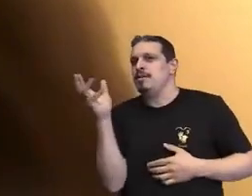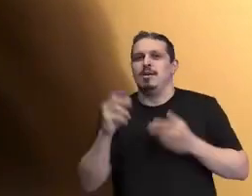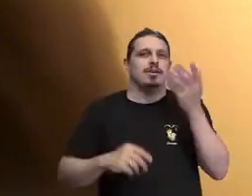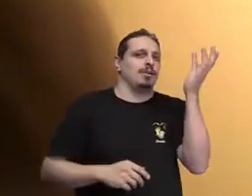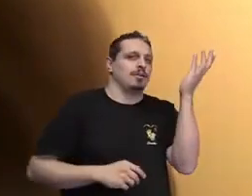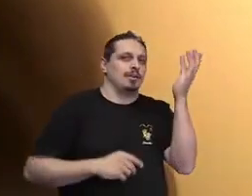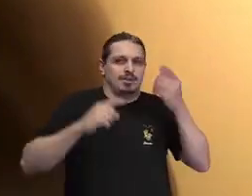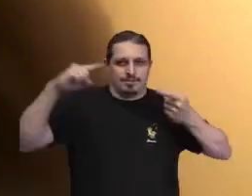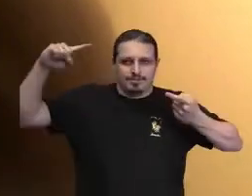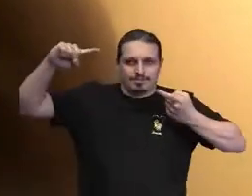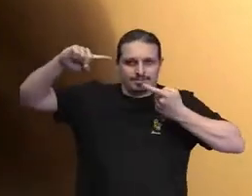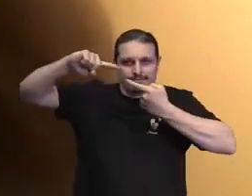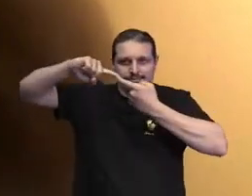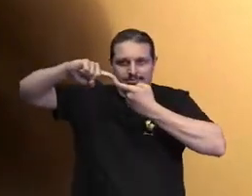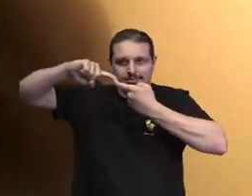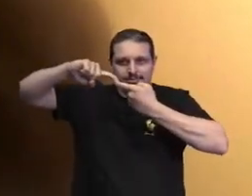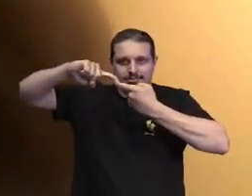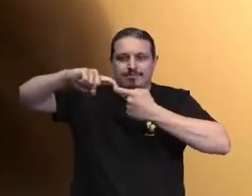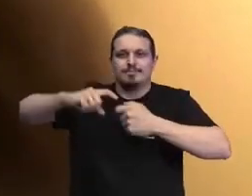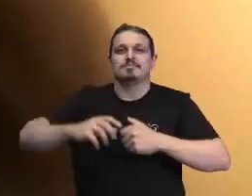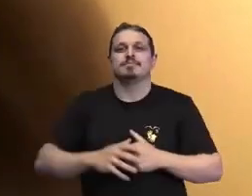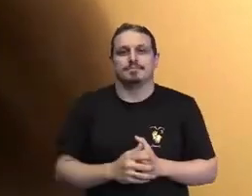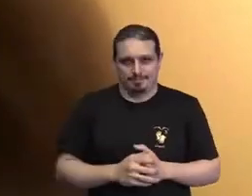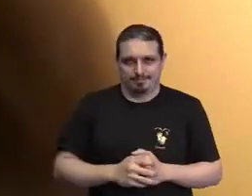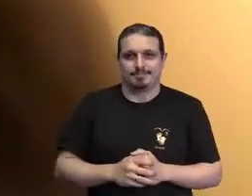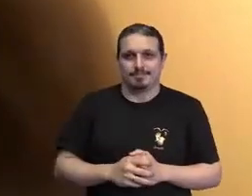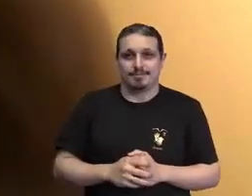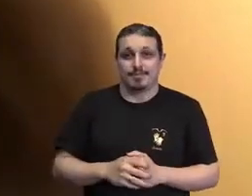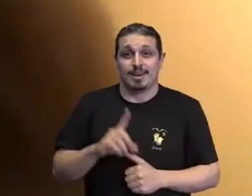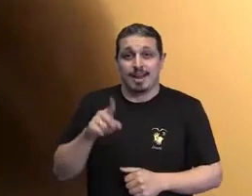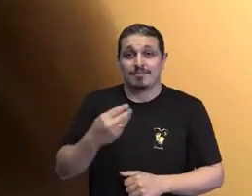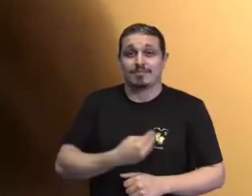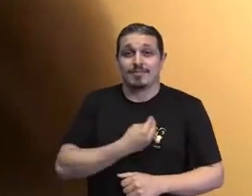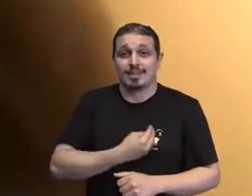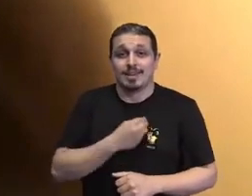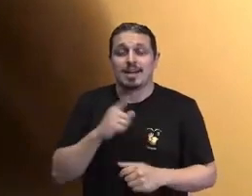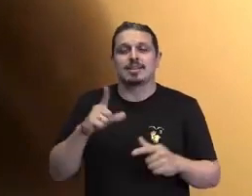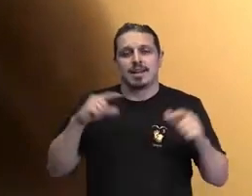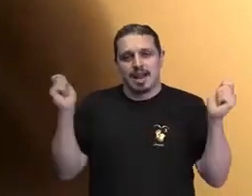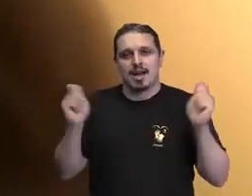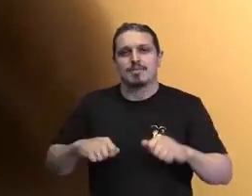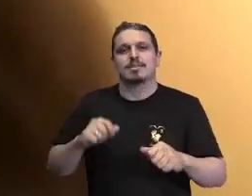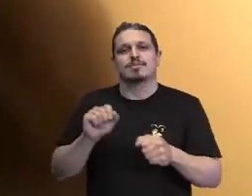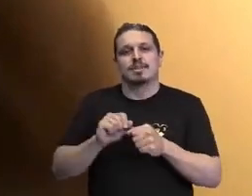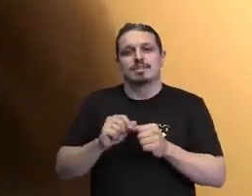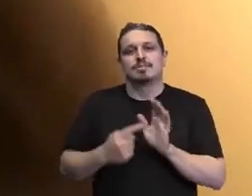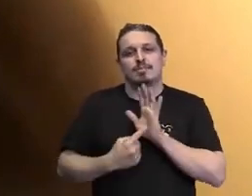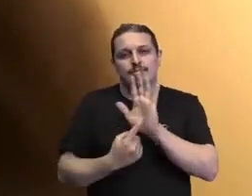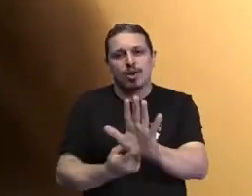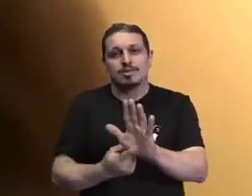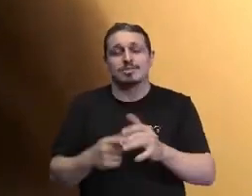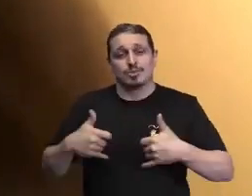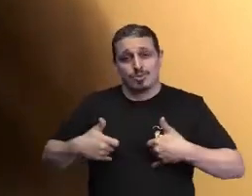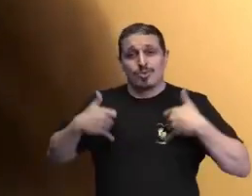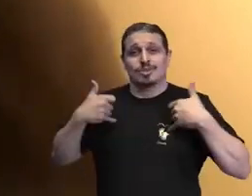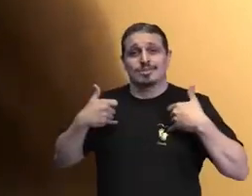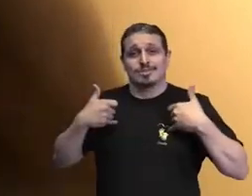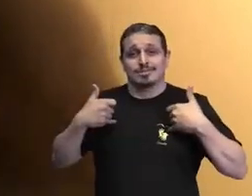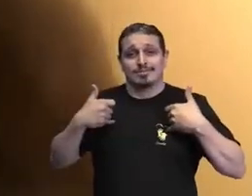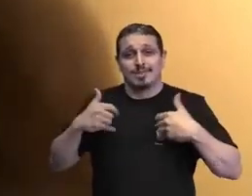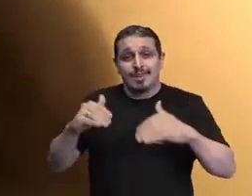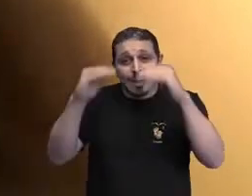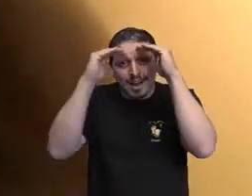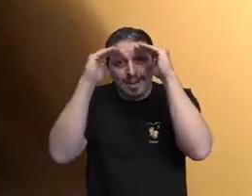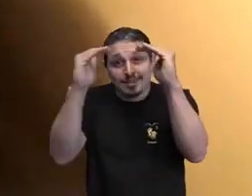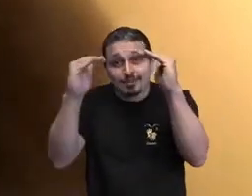na vida, o que faz com que a gente seja capaz de honrar e merecê-la é não só sermos